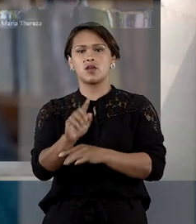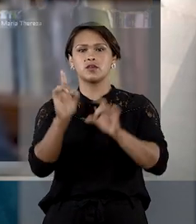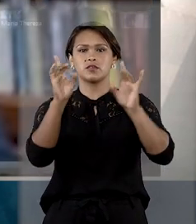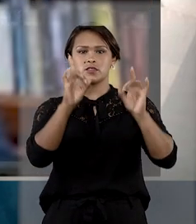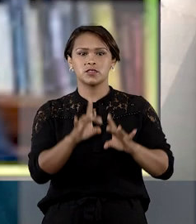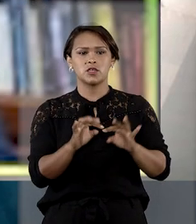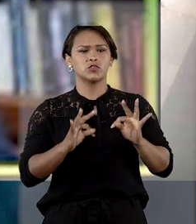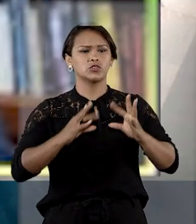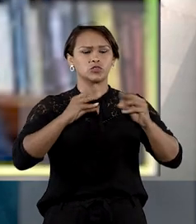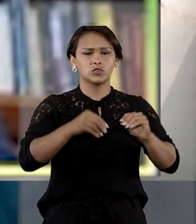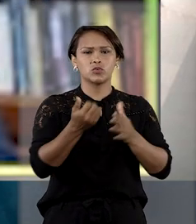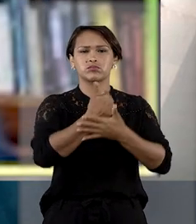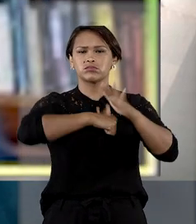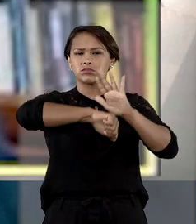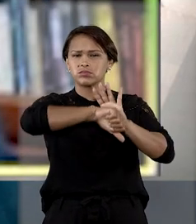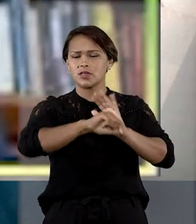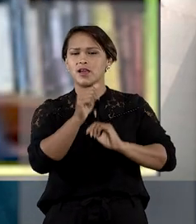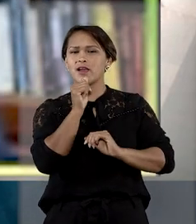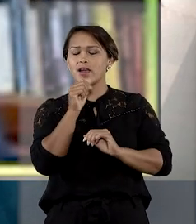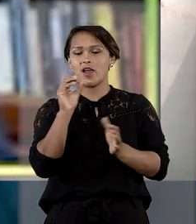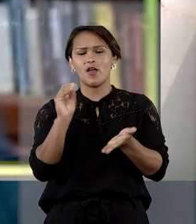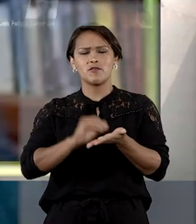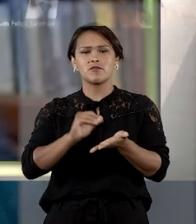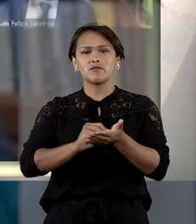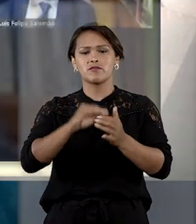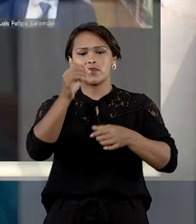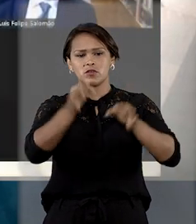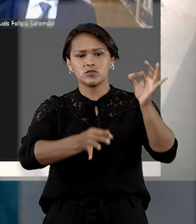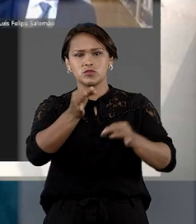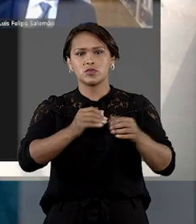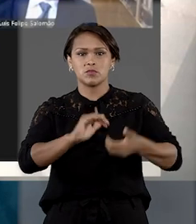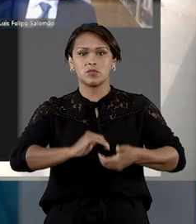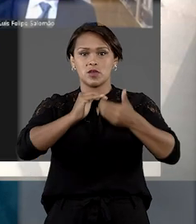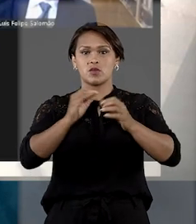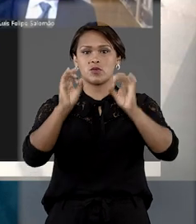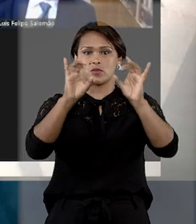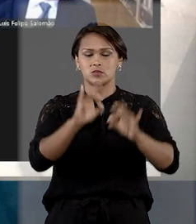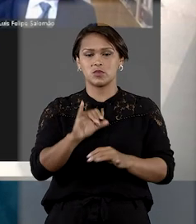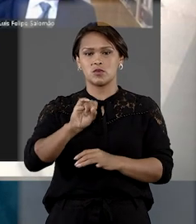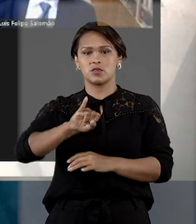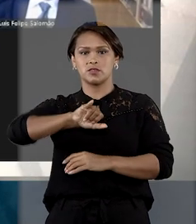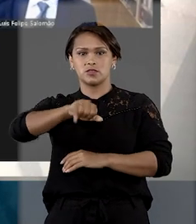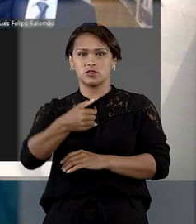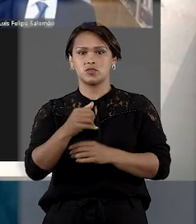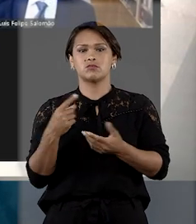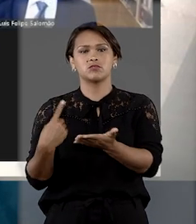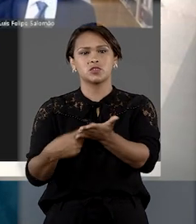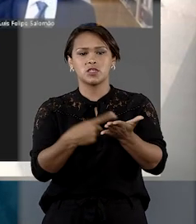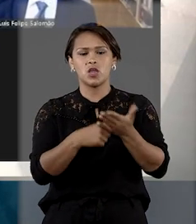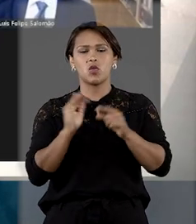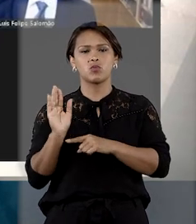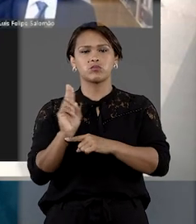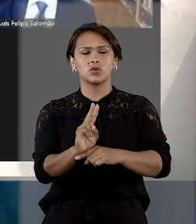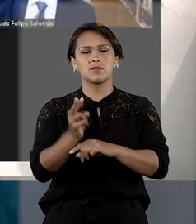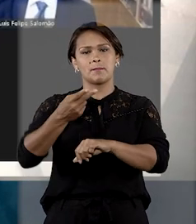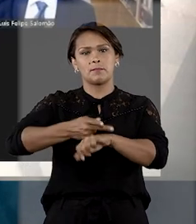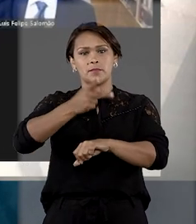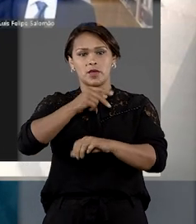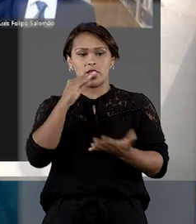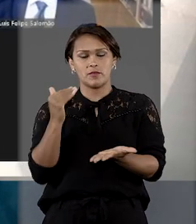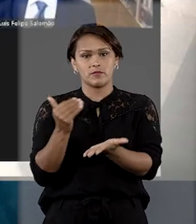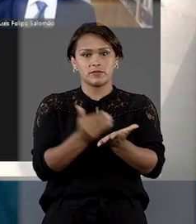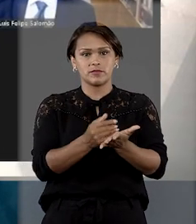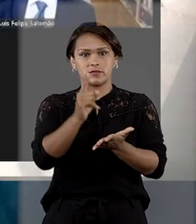destacou que os fatos criminosos ainda não foram julgados pela Corte Especial do STJ e que acordos de colaboração premiada